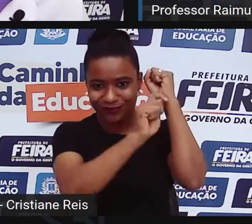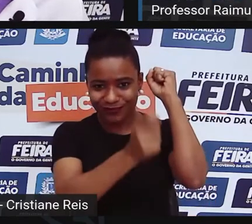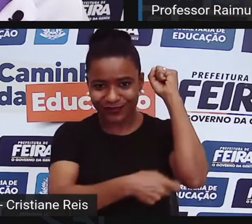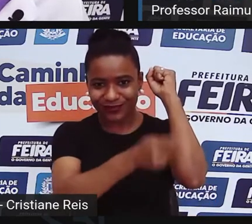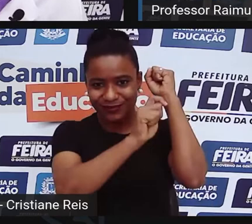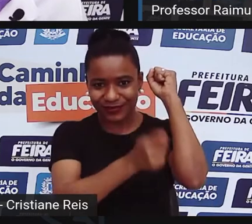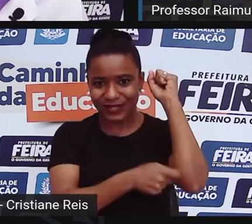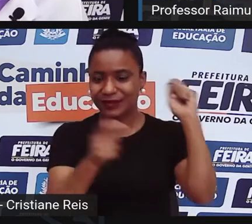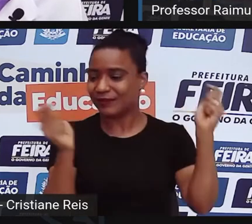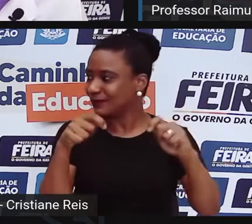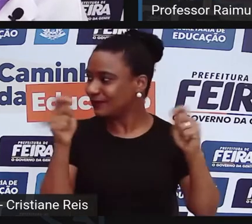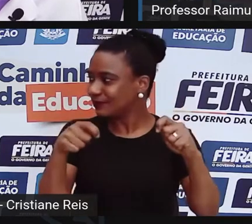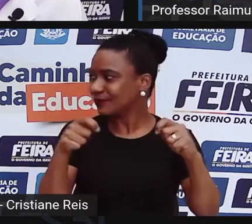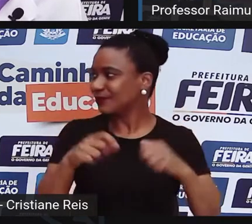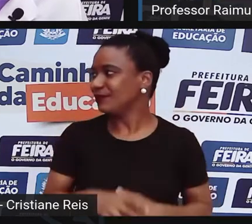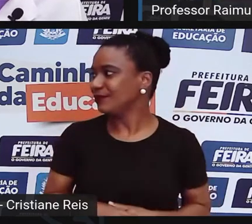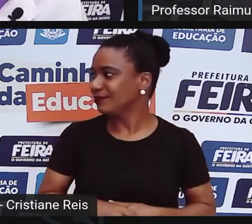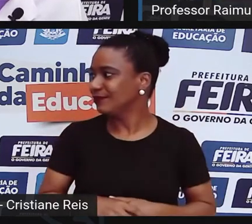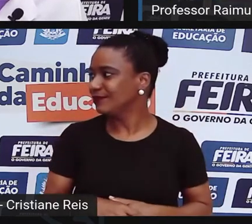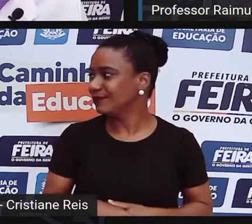Ó, eu vou fazer